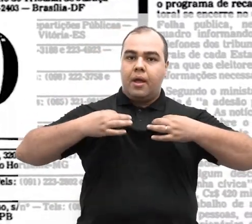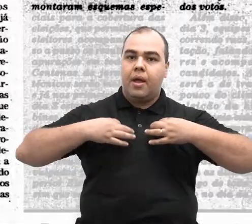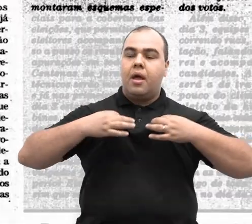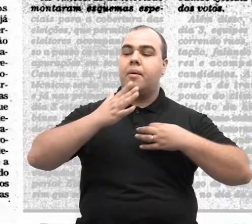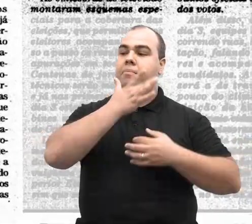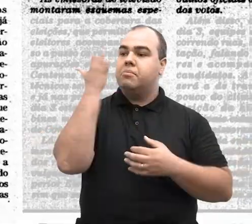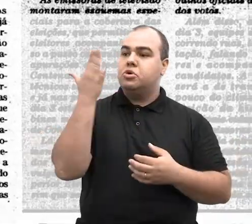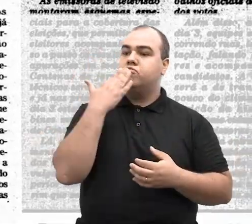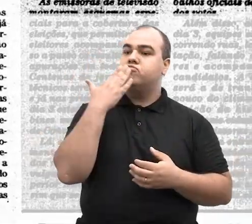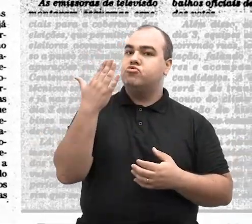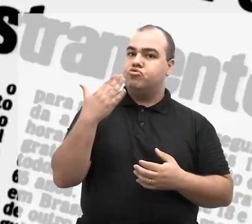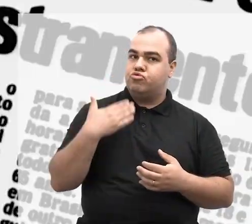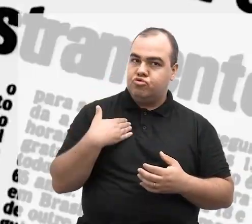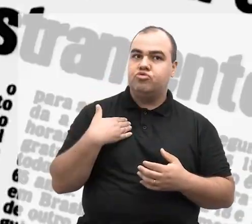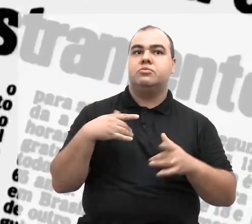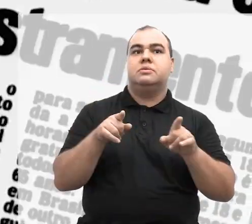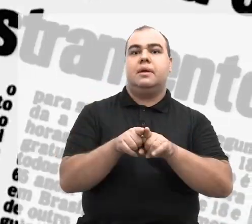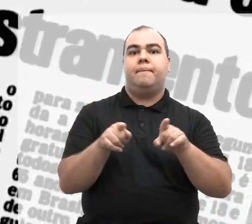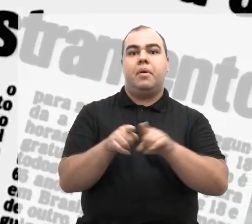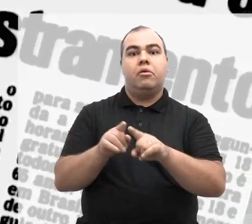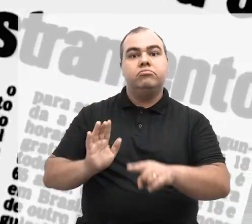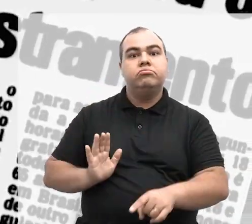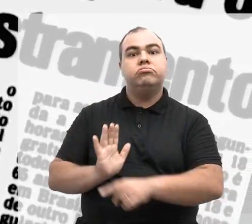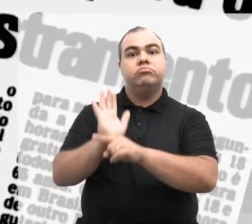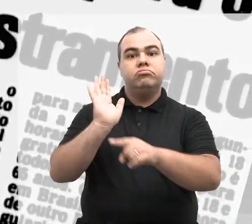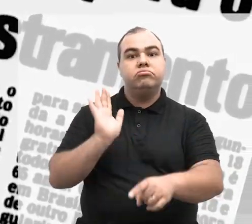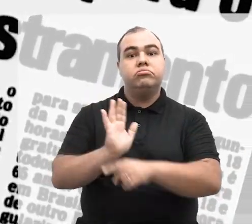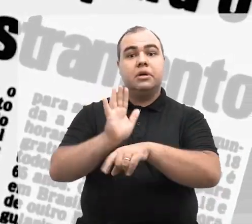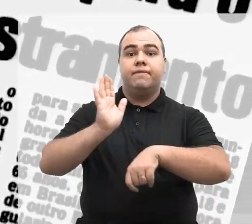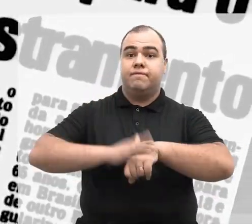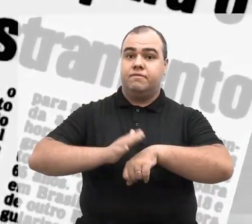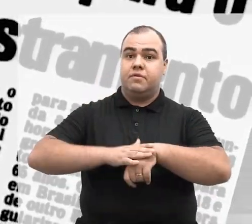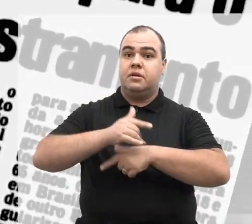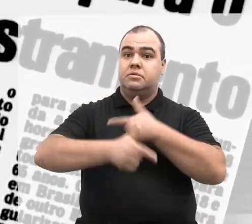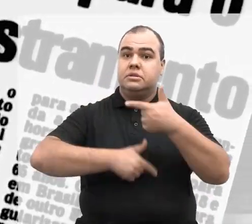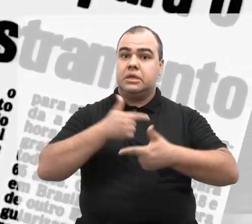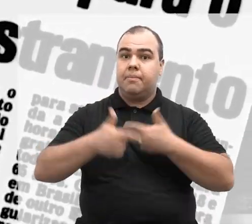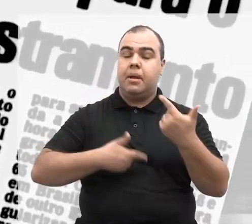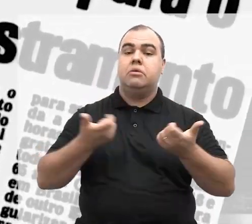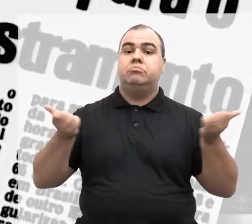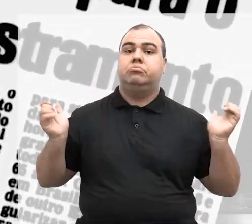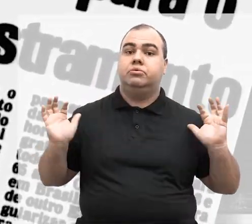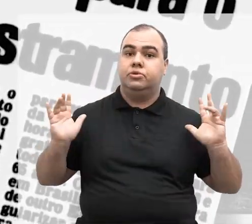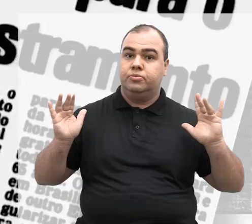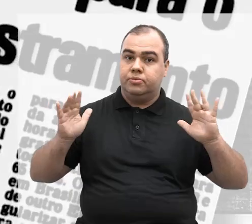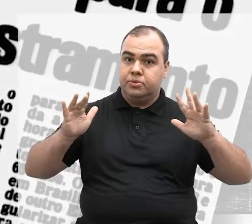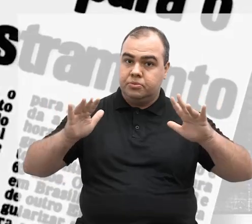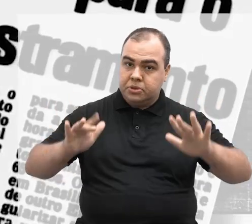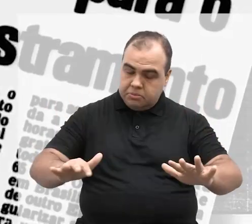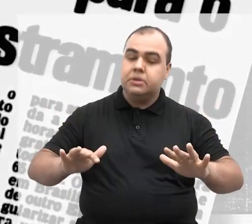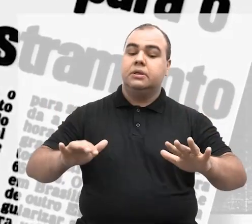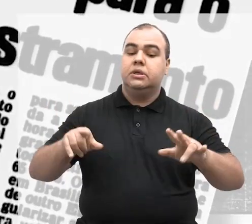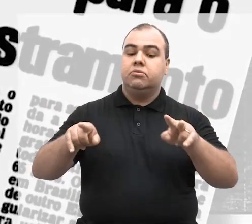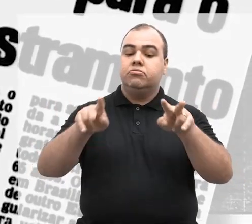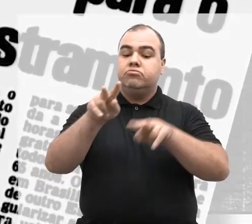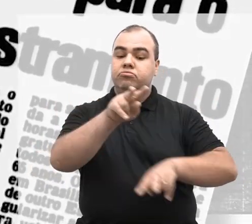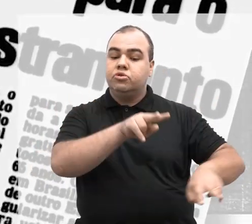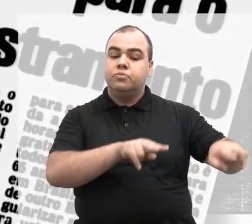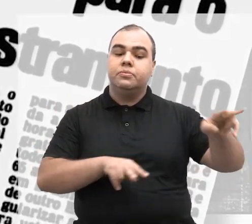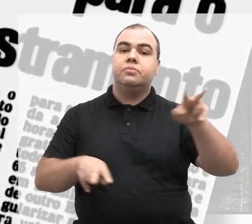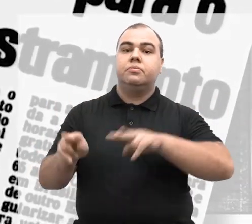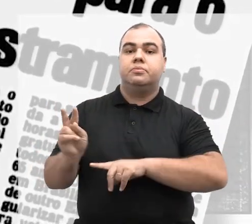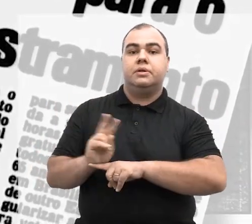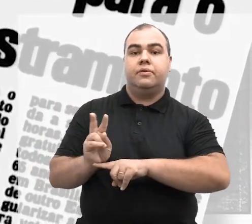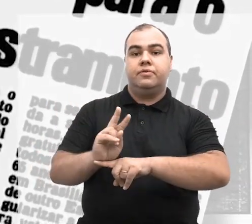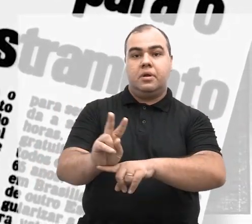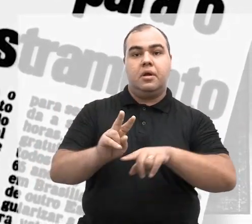reacreditadas de outros órgãos, ajudaram e fizeram esse trabalho monstruoso sobre a coordenação, sobre